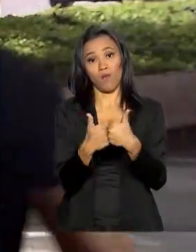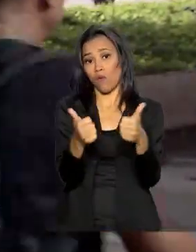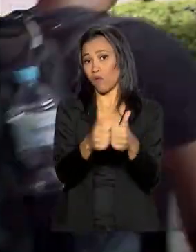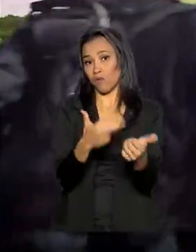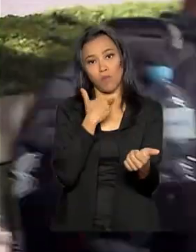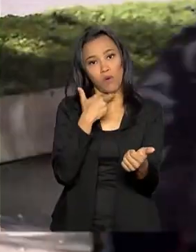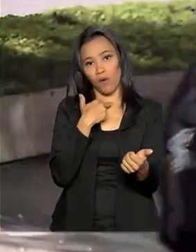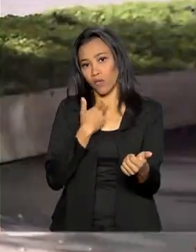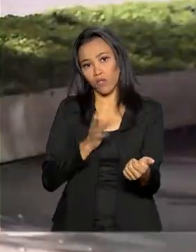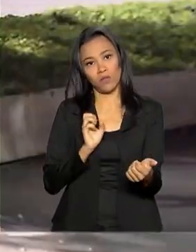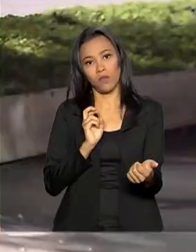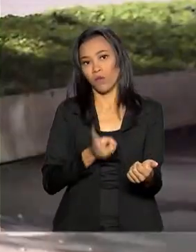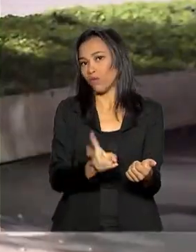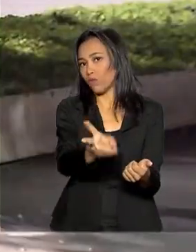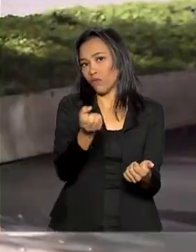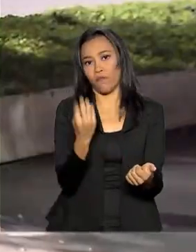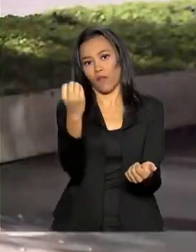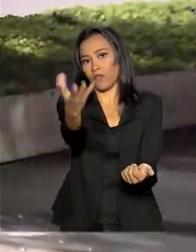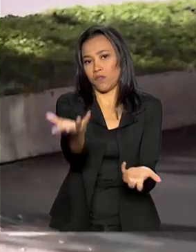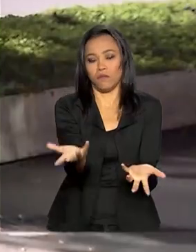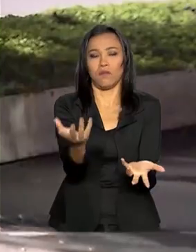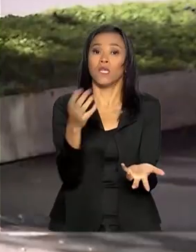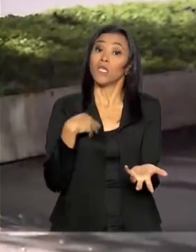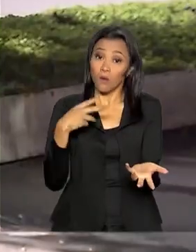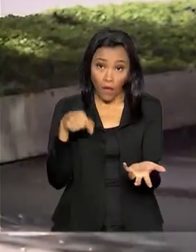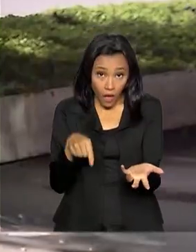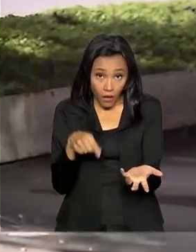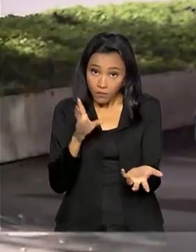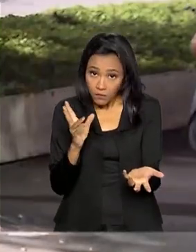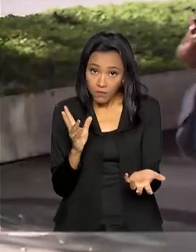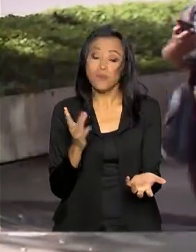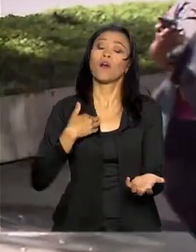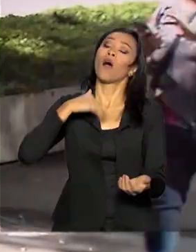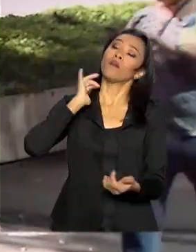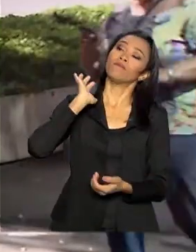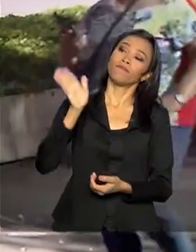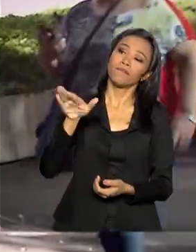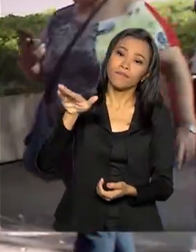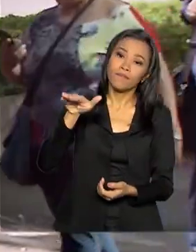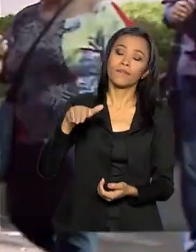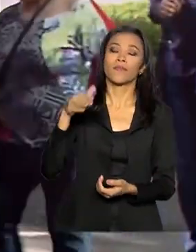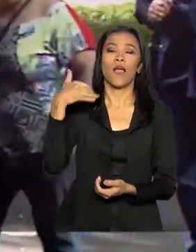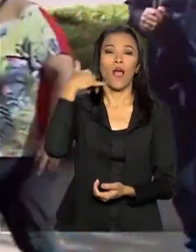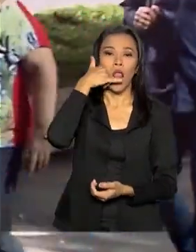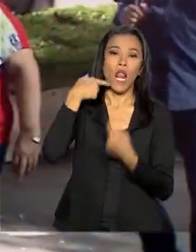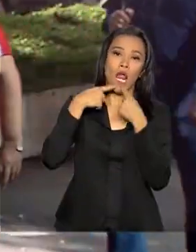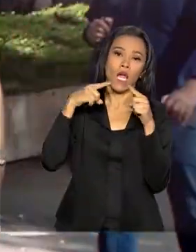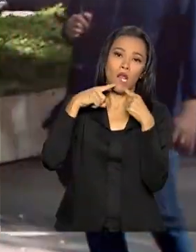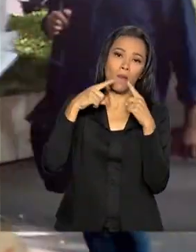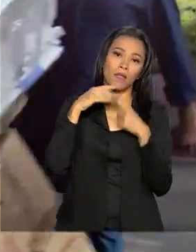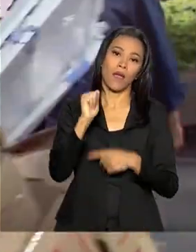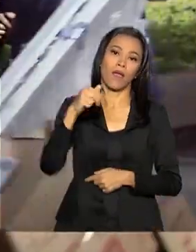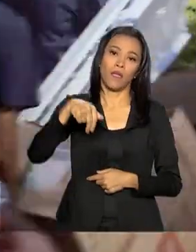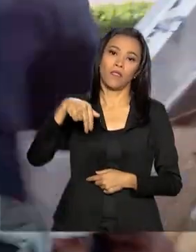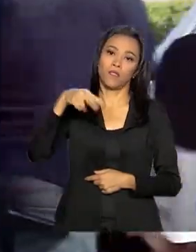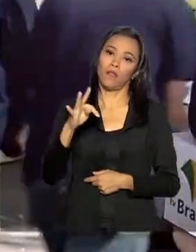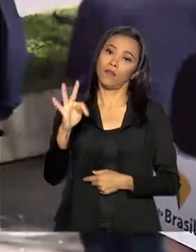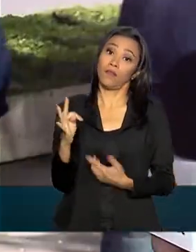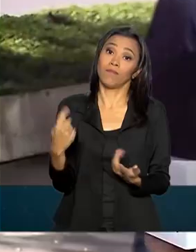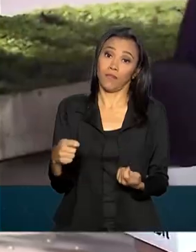Se isso acontecer, o passageiro tem que acionar a NTT, ligar no 166 para registrar a reclamação desse problema.